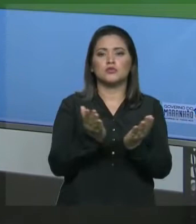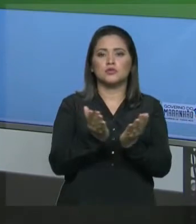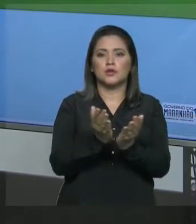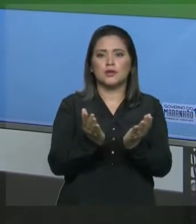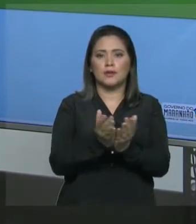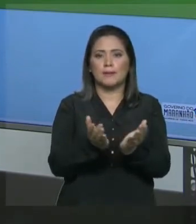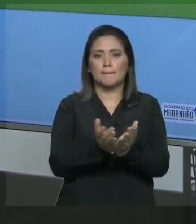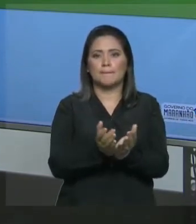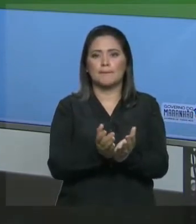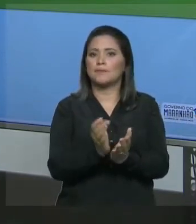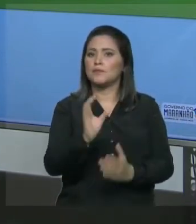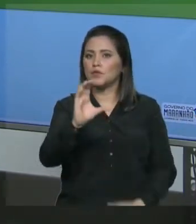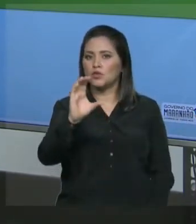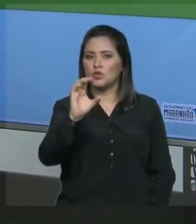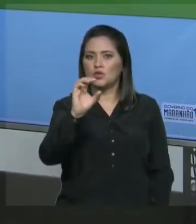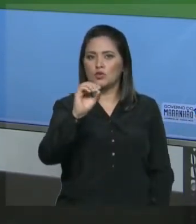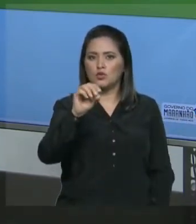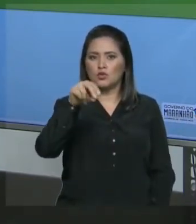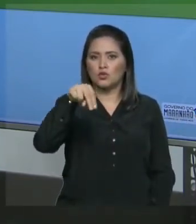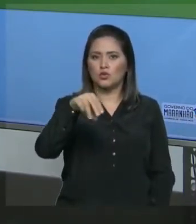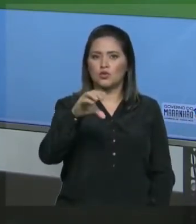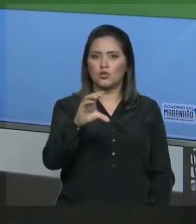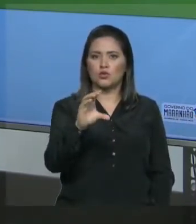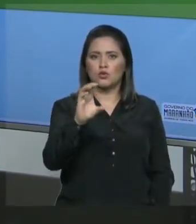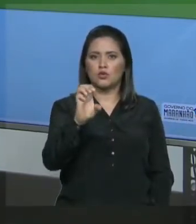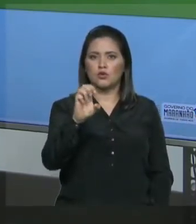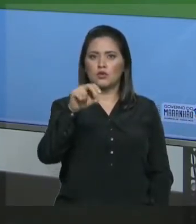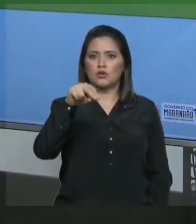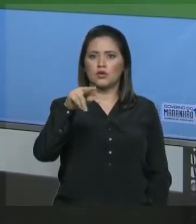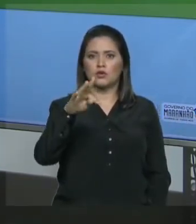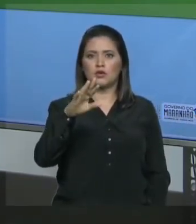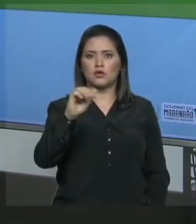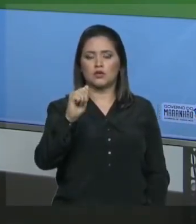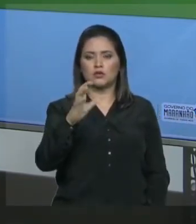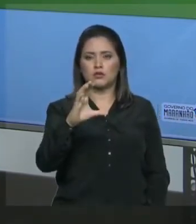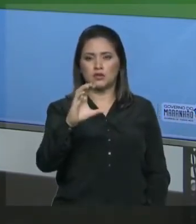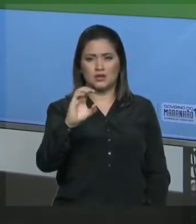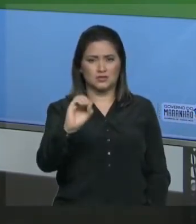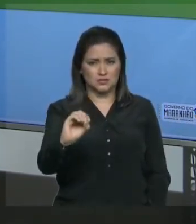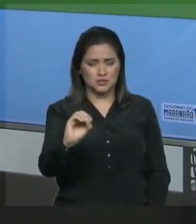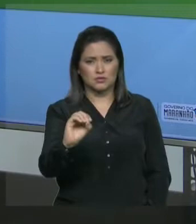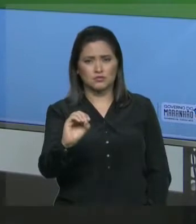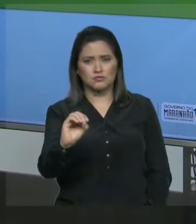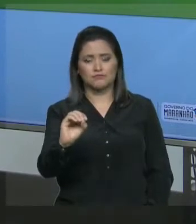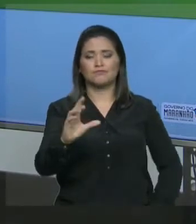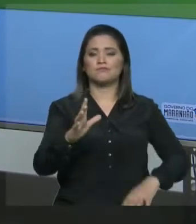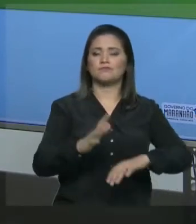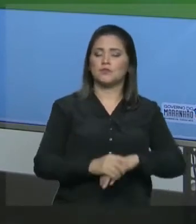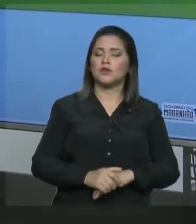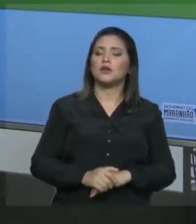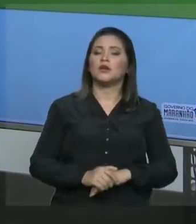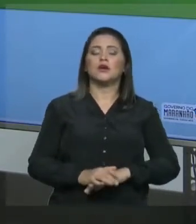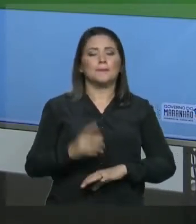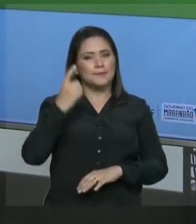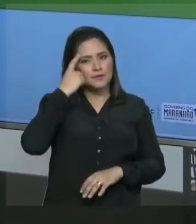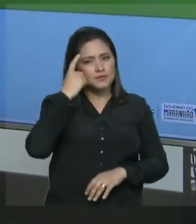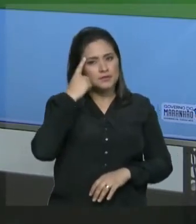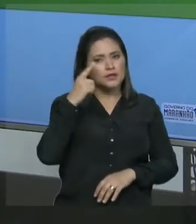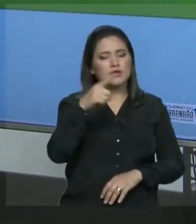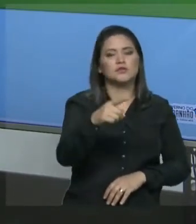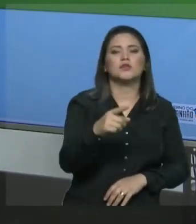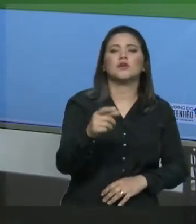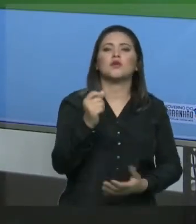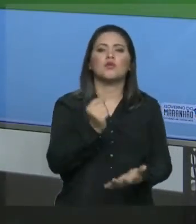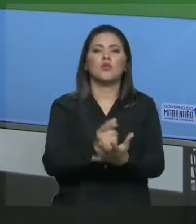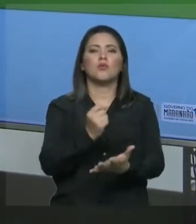soluções. Imagina que você comprou um pacotinho daquele suco preparado e vai preparar um suco na sua casa e